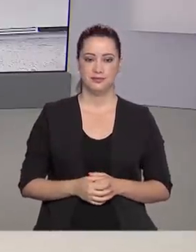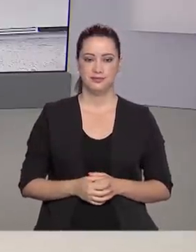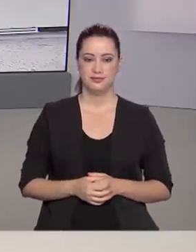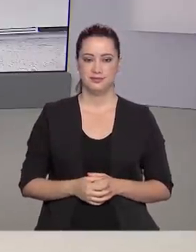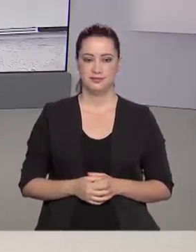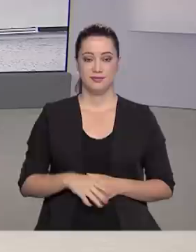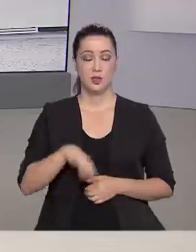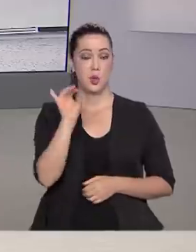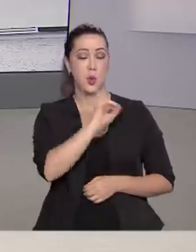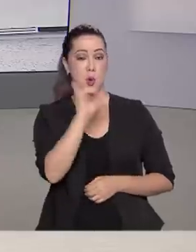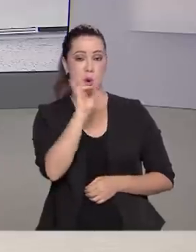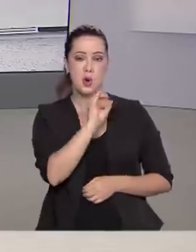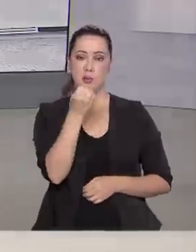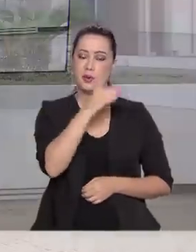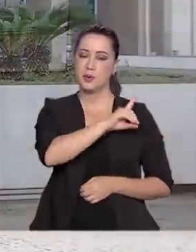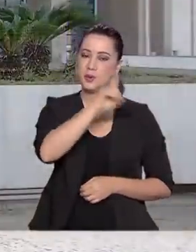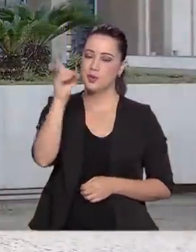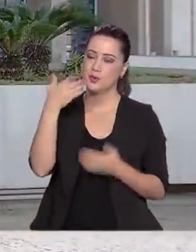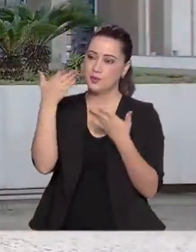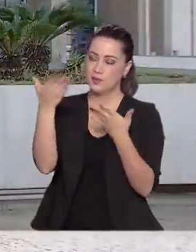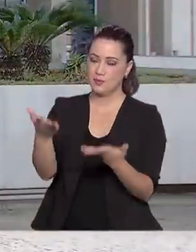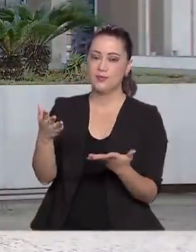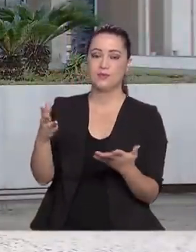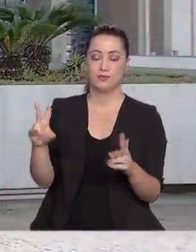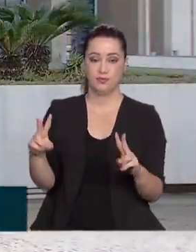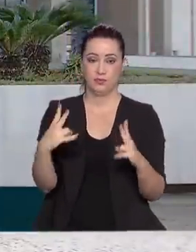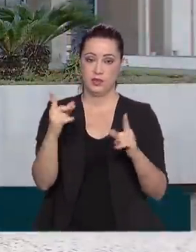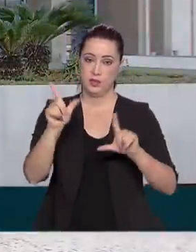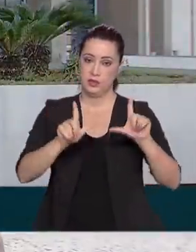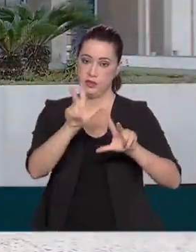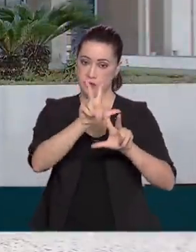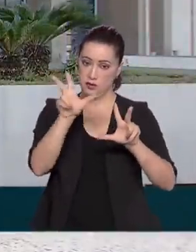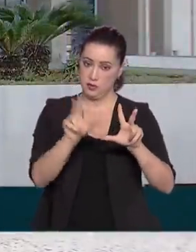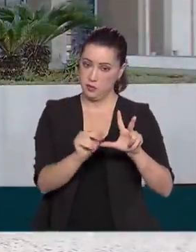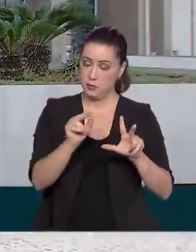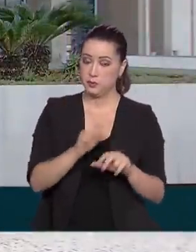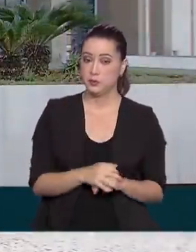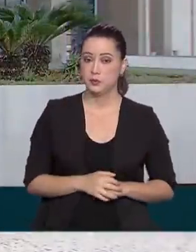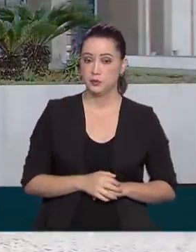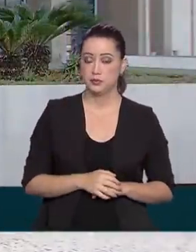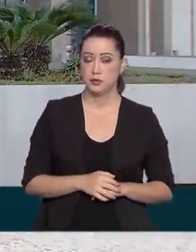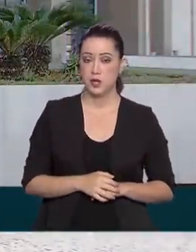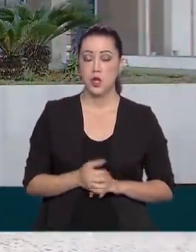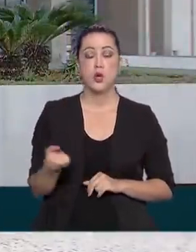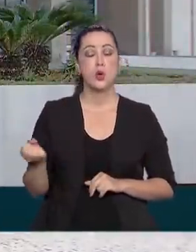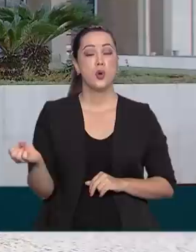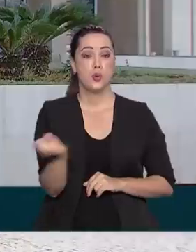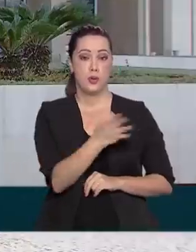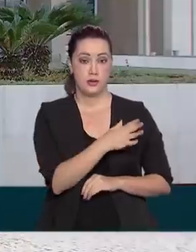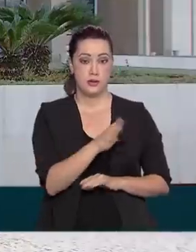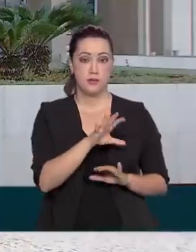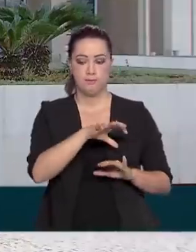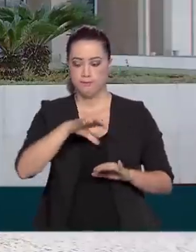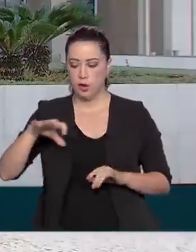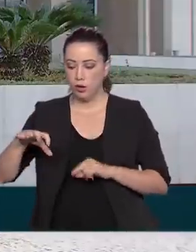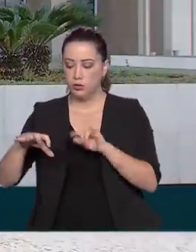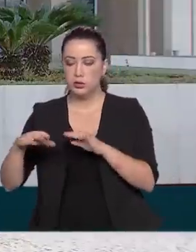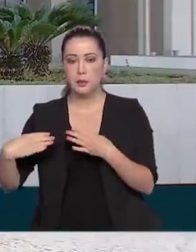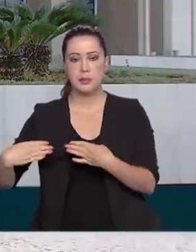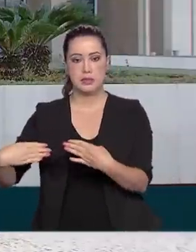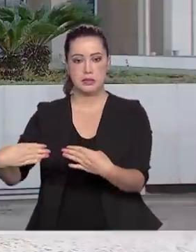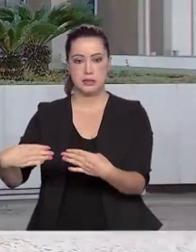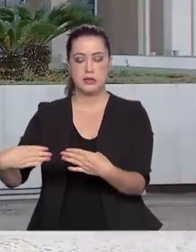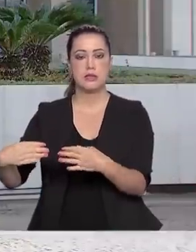Oi, Mara. Bom dia para você. Bom dia para você que acompanha a TV Brasil. Olha só, com essa nova configuração, o deputado federal